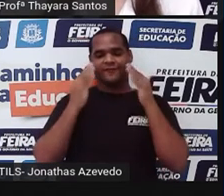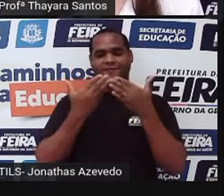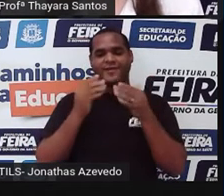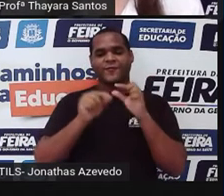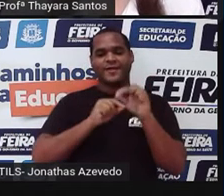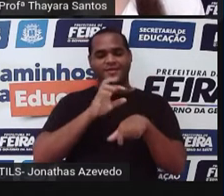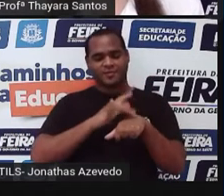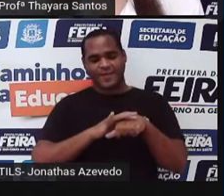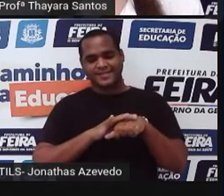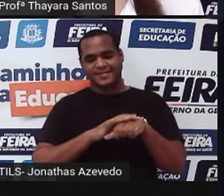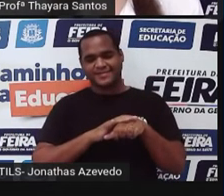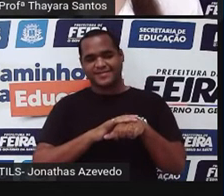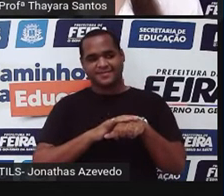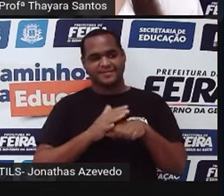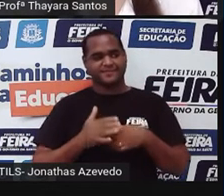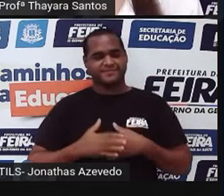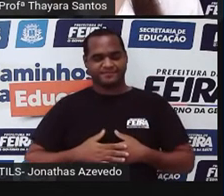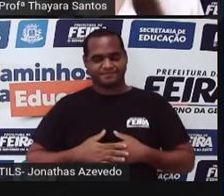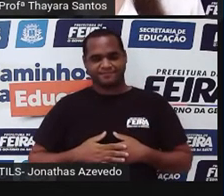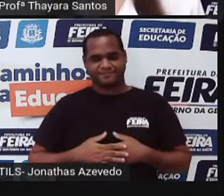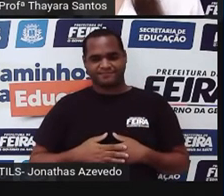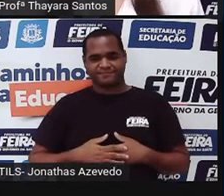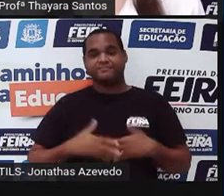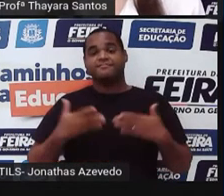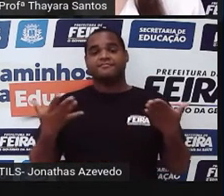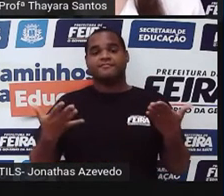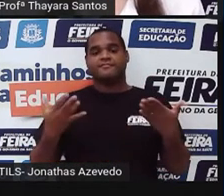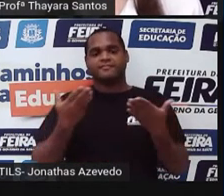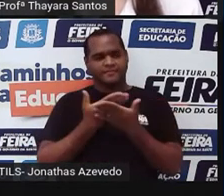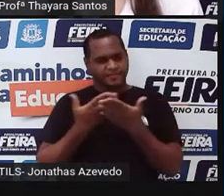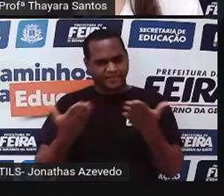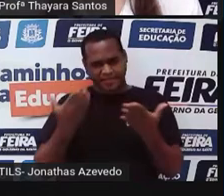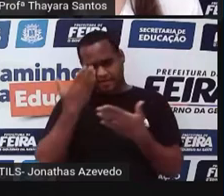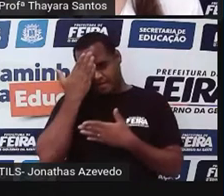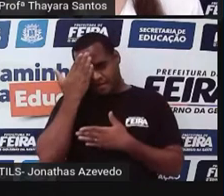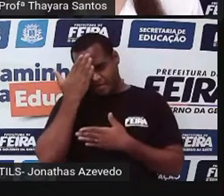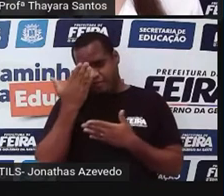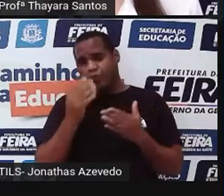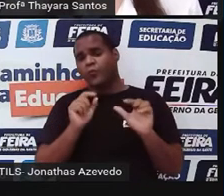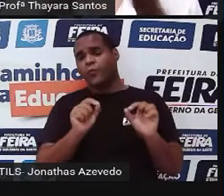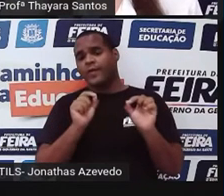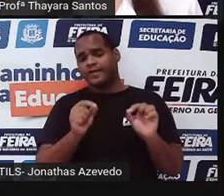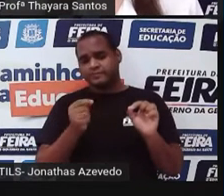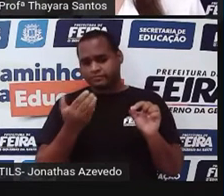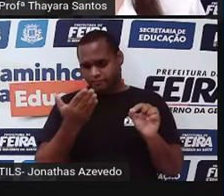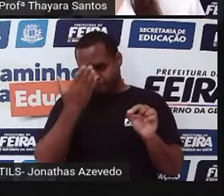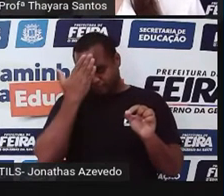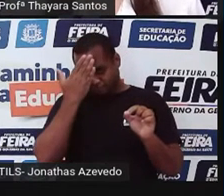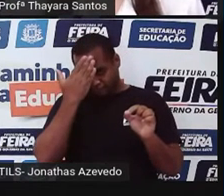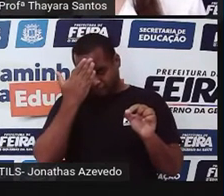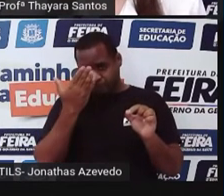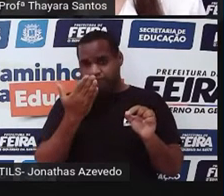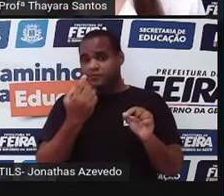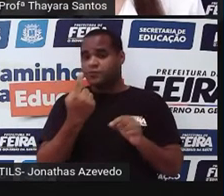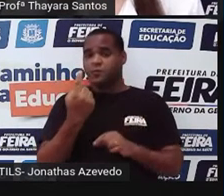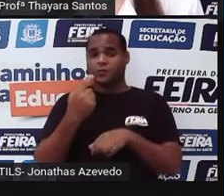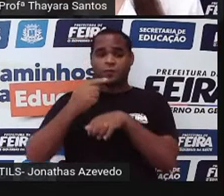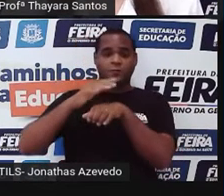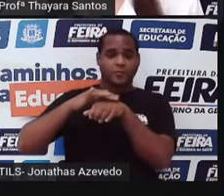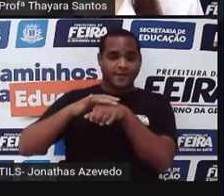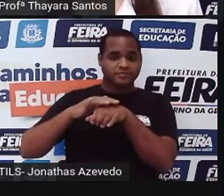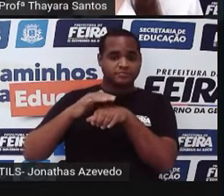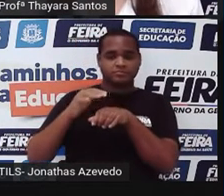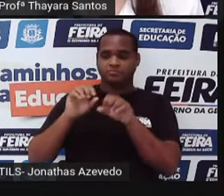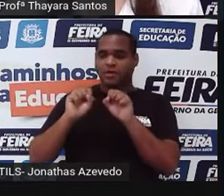doenças genéticas. E vocês sabem quem são essas doenças genéticas? Quem sabe pelo menos uma doença